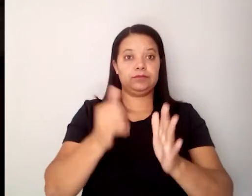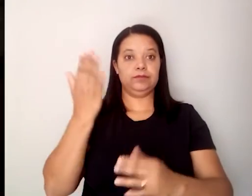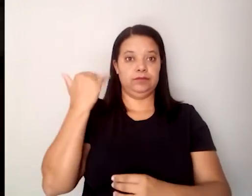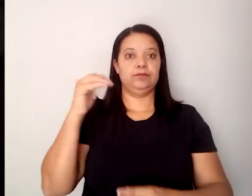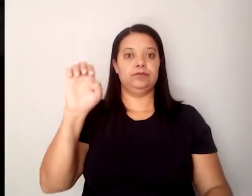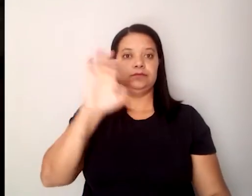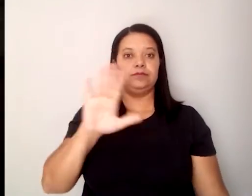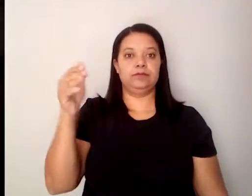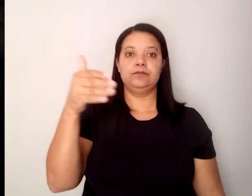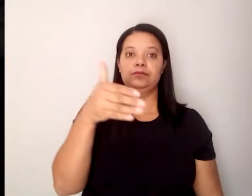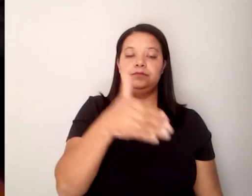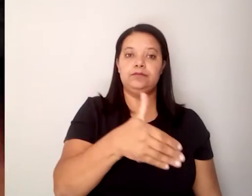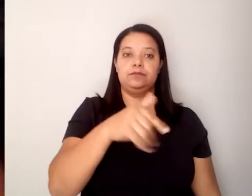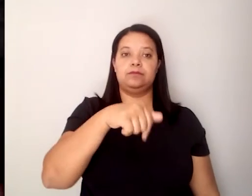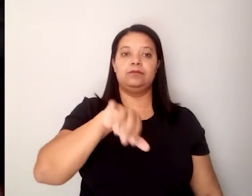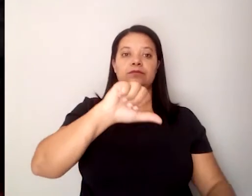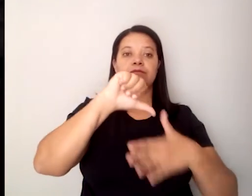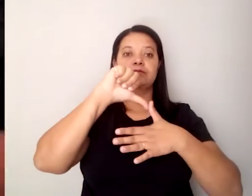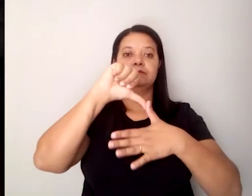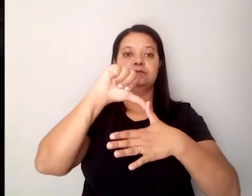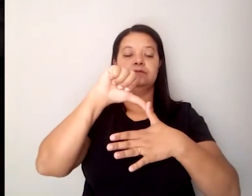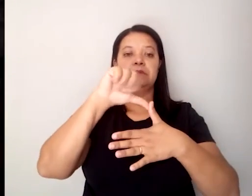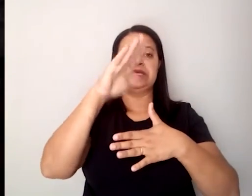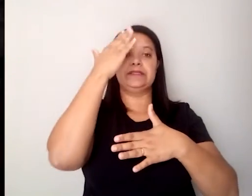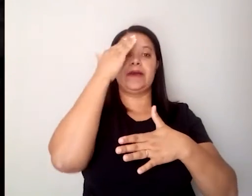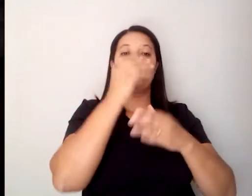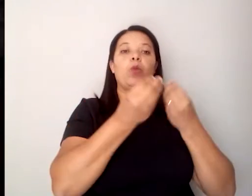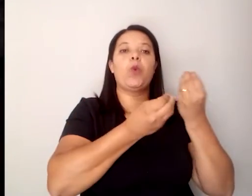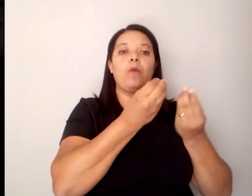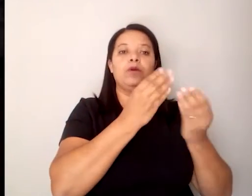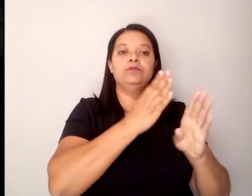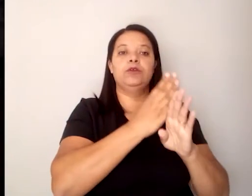aqui na América puderam saber ouvindo os cantos.